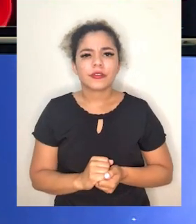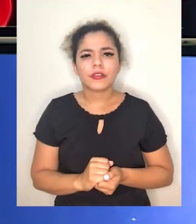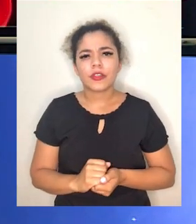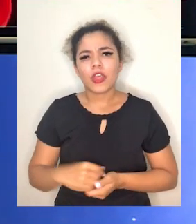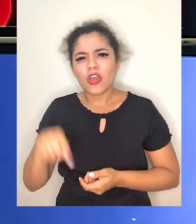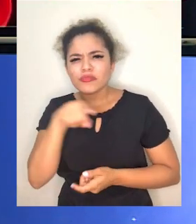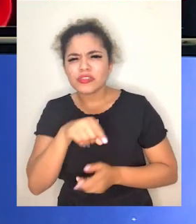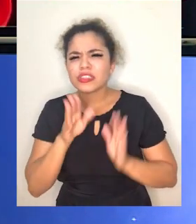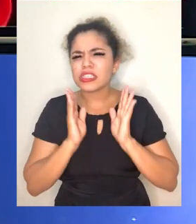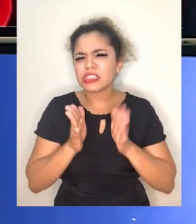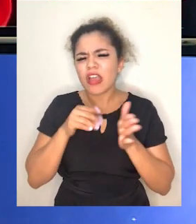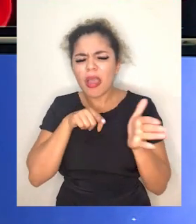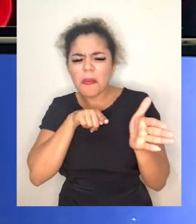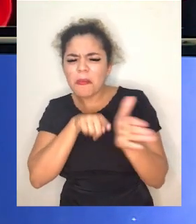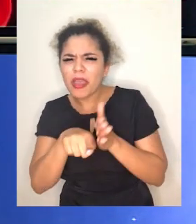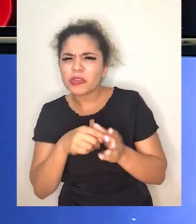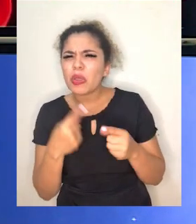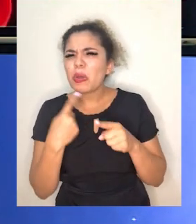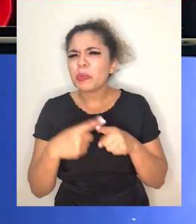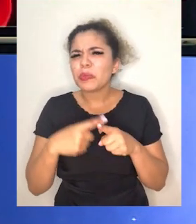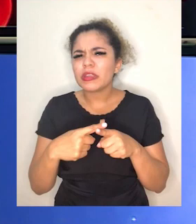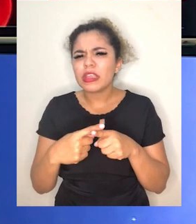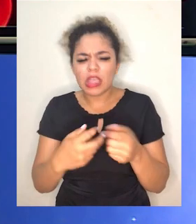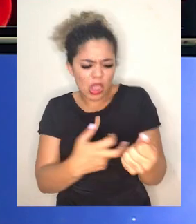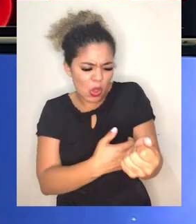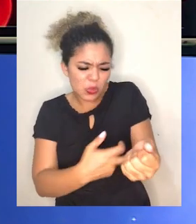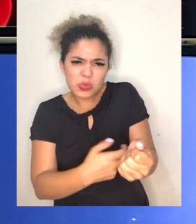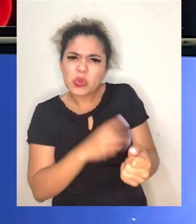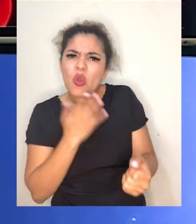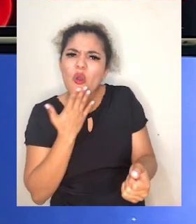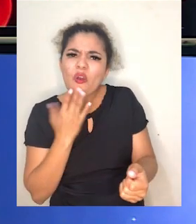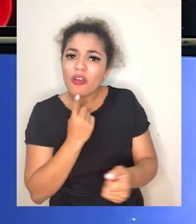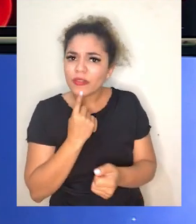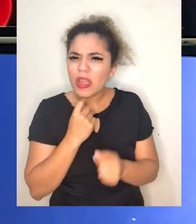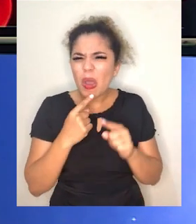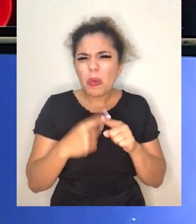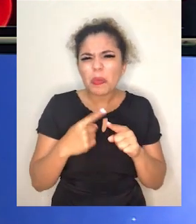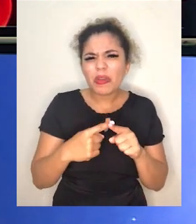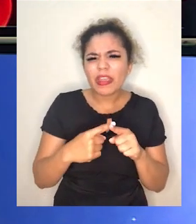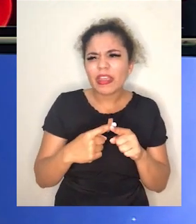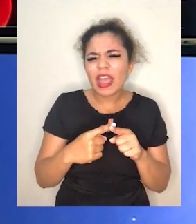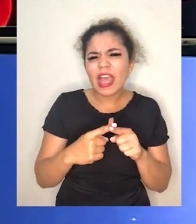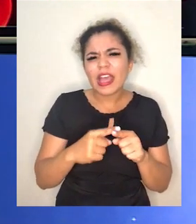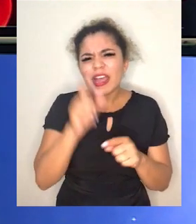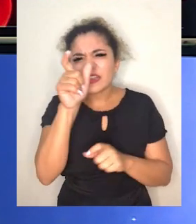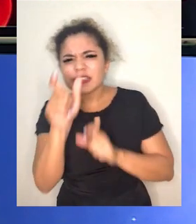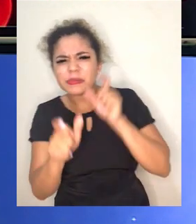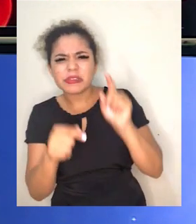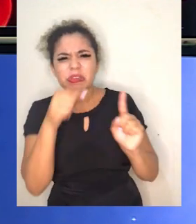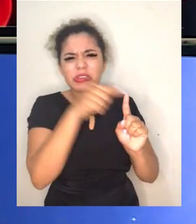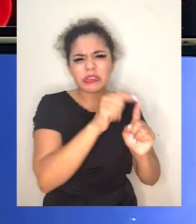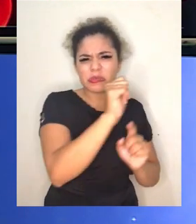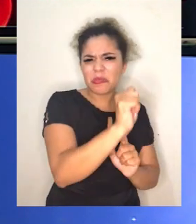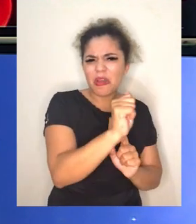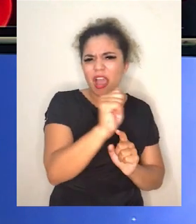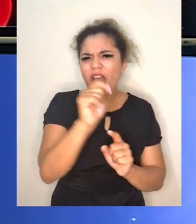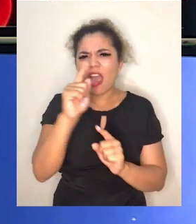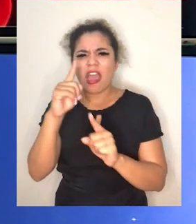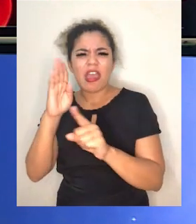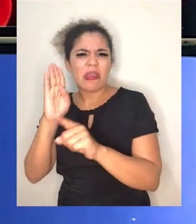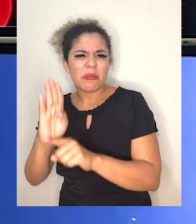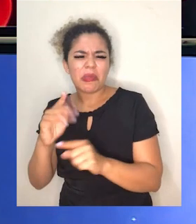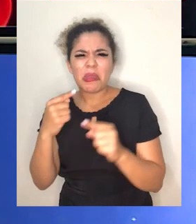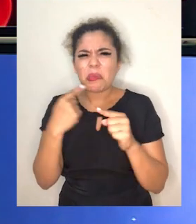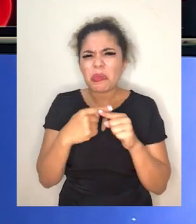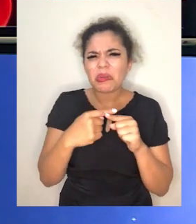Já se perguntou por que o sangue é vermelho? Por que algumas pessoas têm sangue tipo A, tipo B? O que isso tem a ver com a nossa